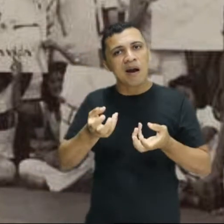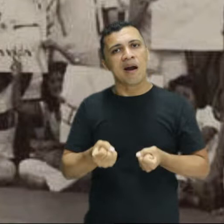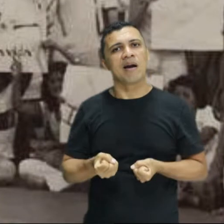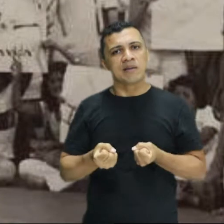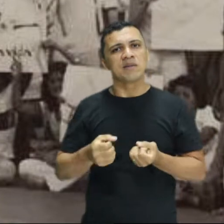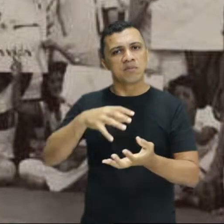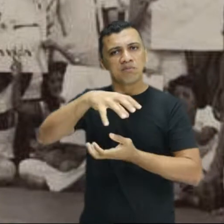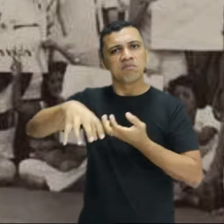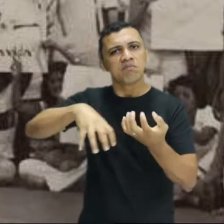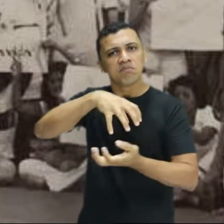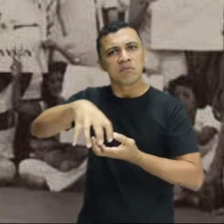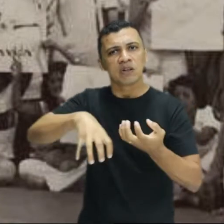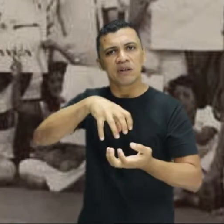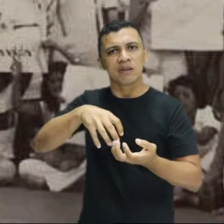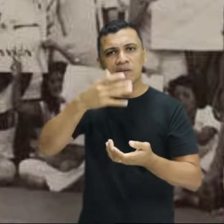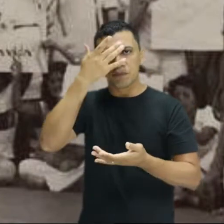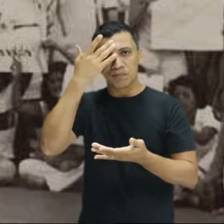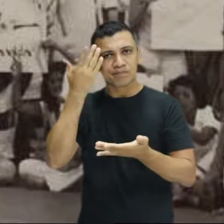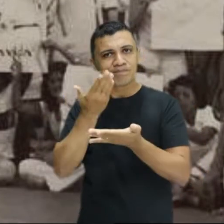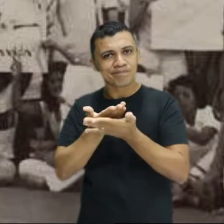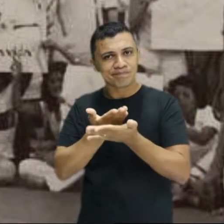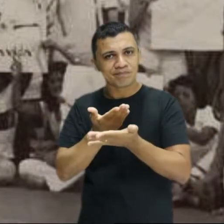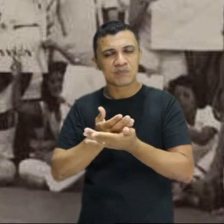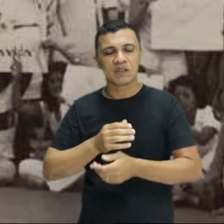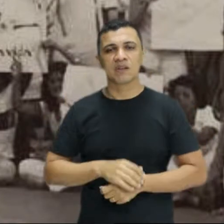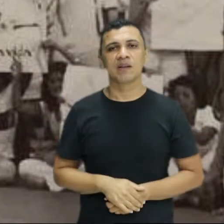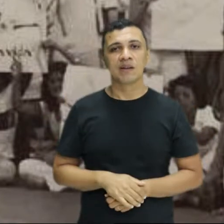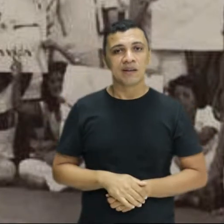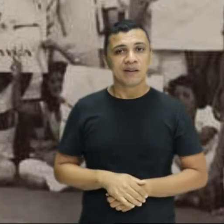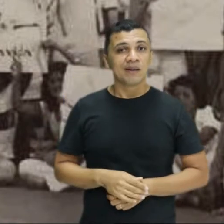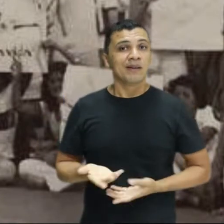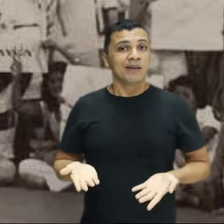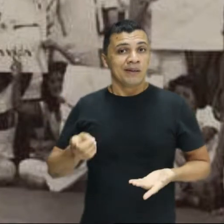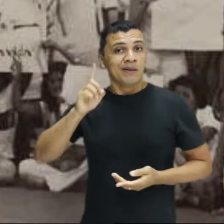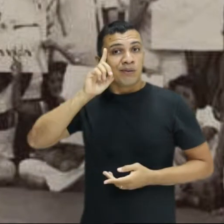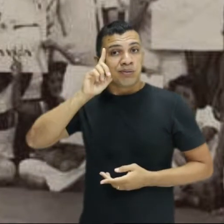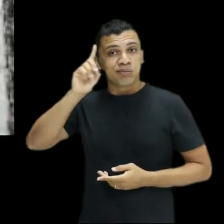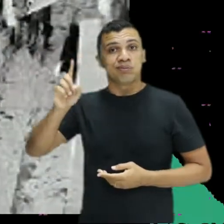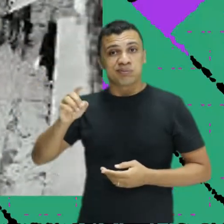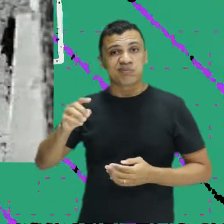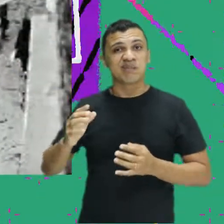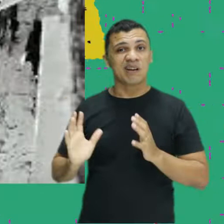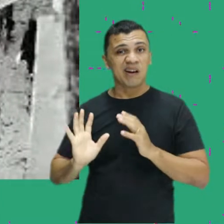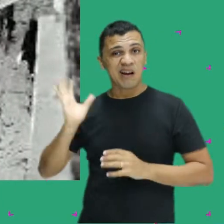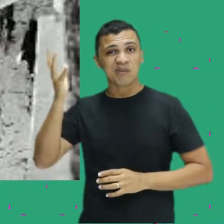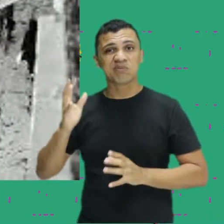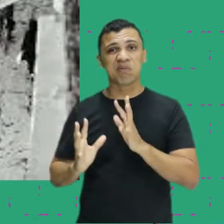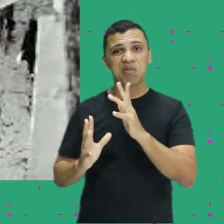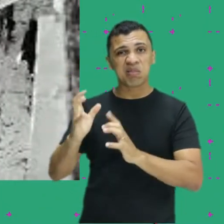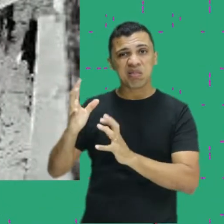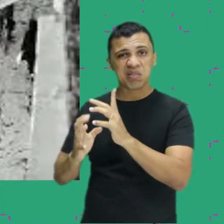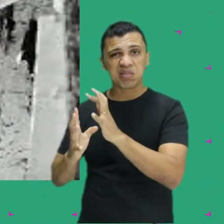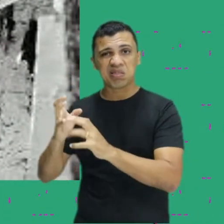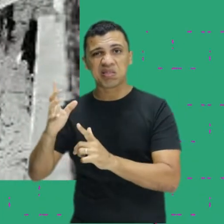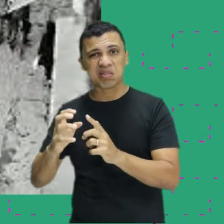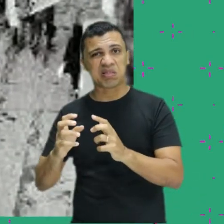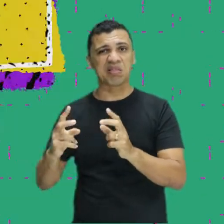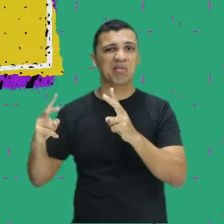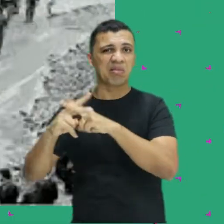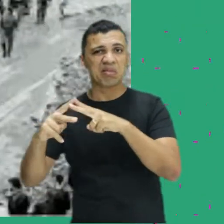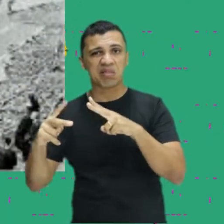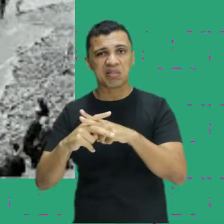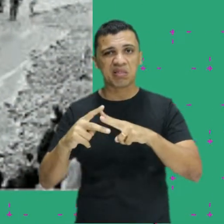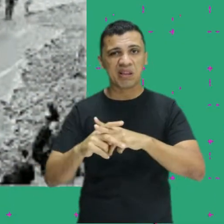estudantil. No dia seguinte, outros confrontos ocorreram pelas ruas do centro de São Luís. Inclusive com carros